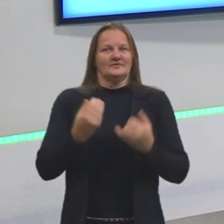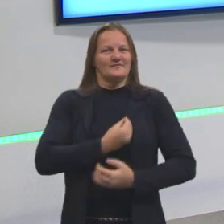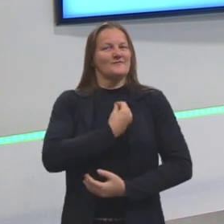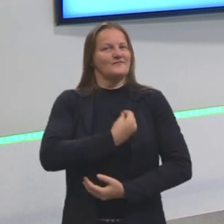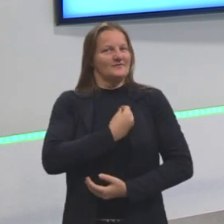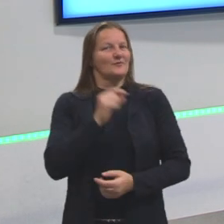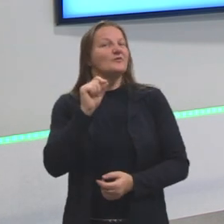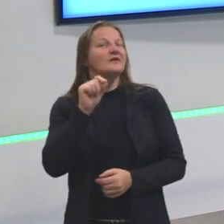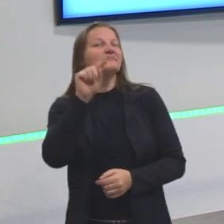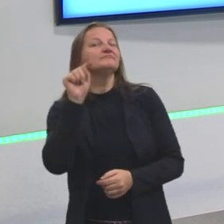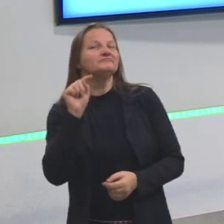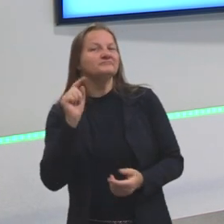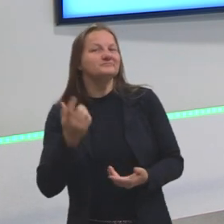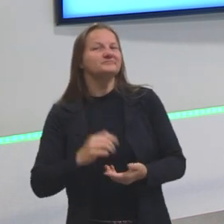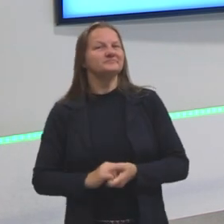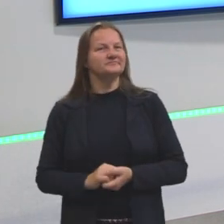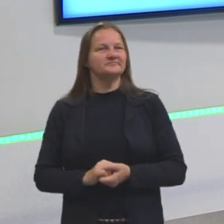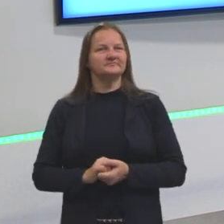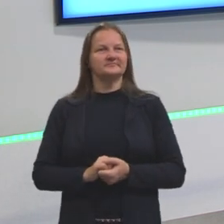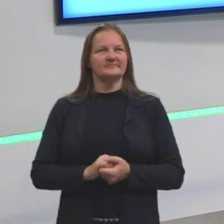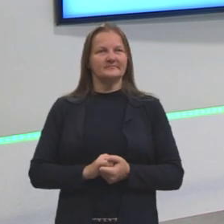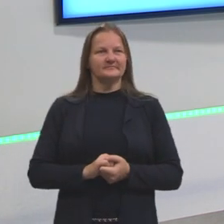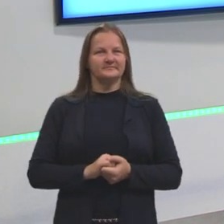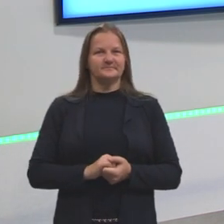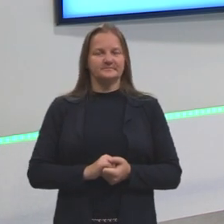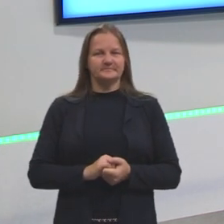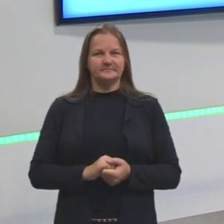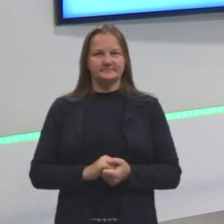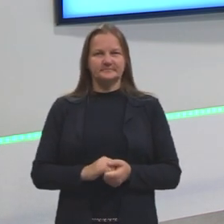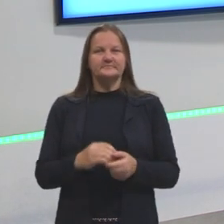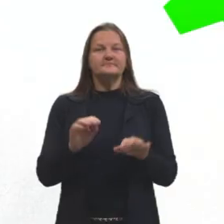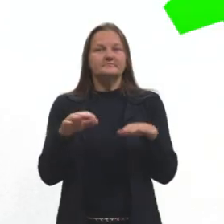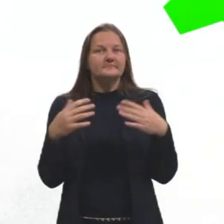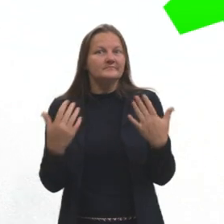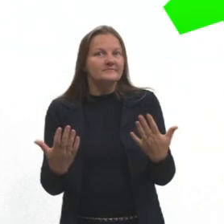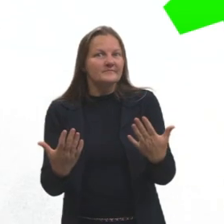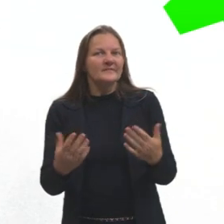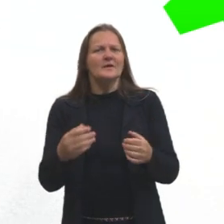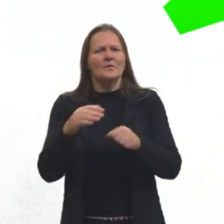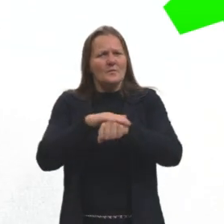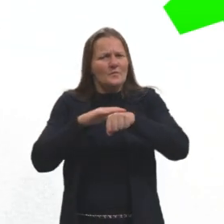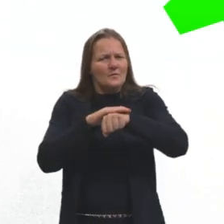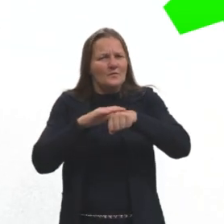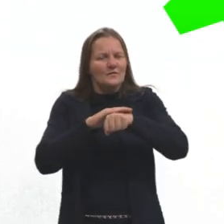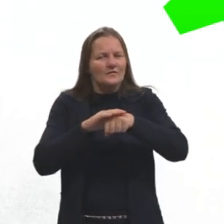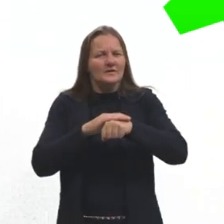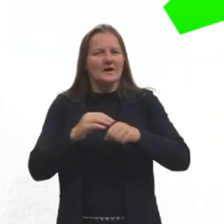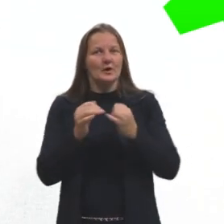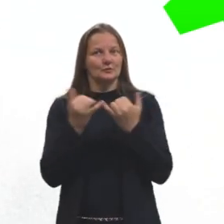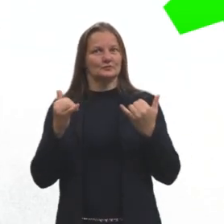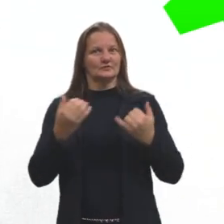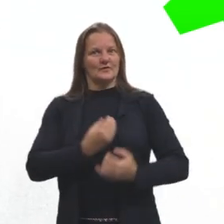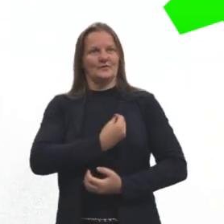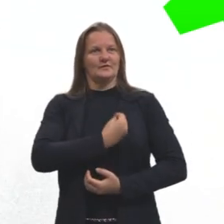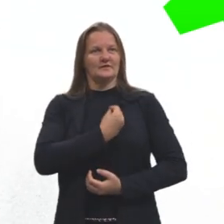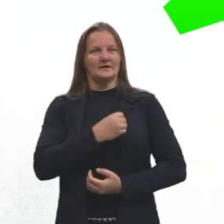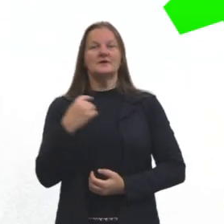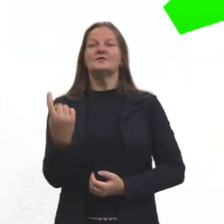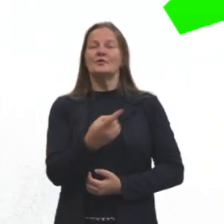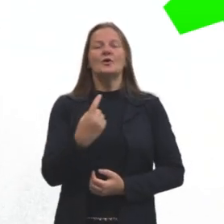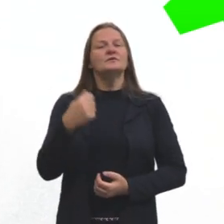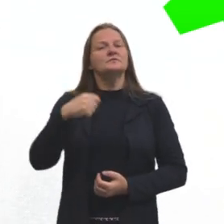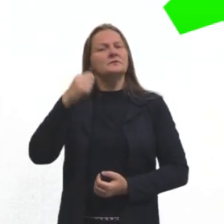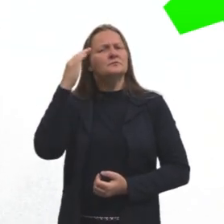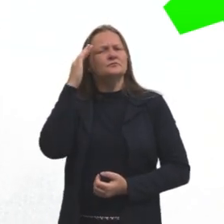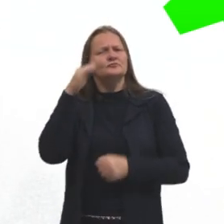Uma das coisas, né? Algumas das coisas. Bom, para falar sobre os combustíveis da vida, a gente precisa